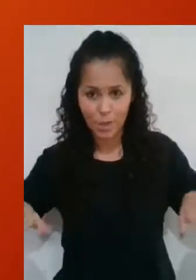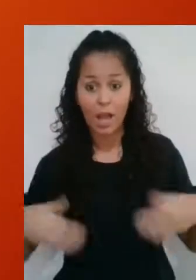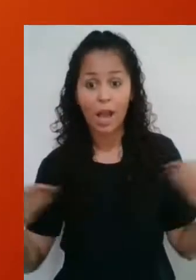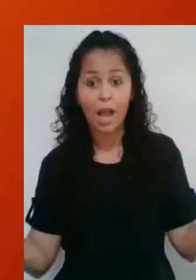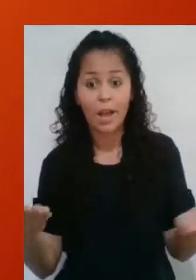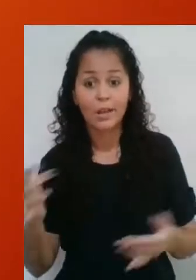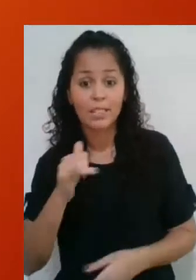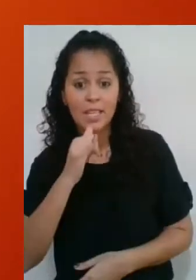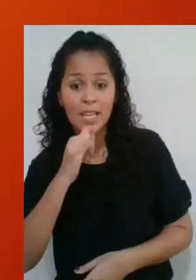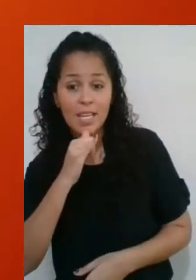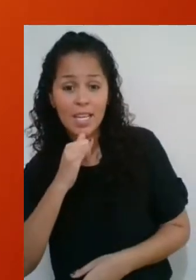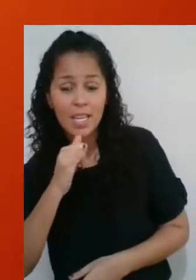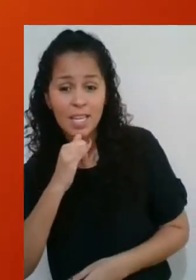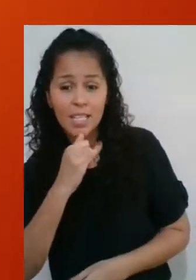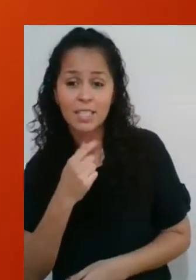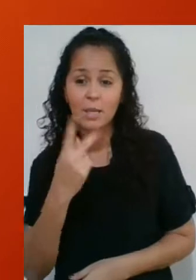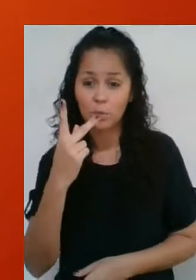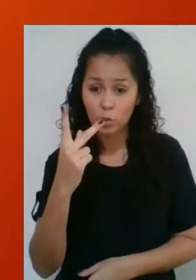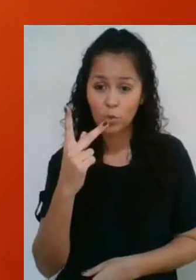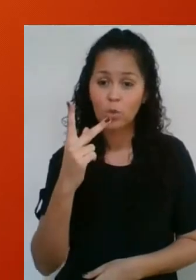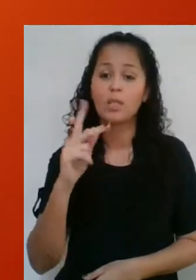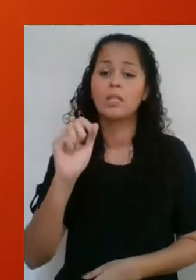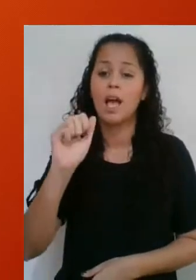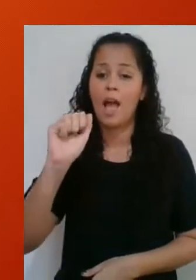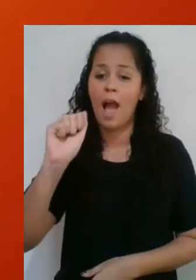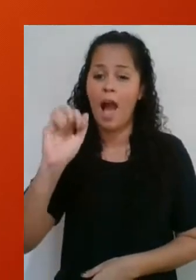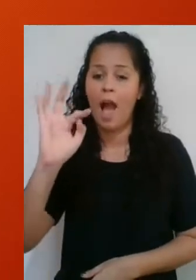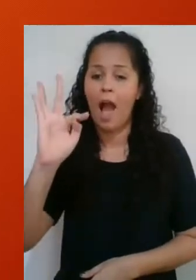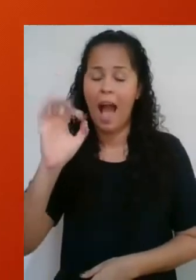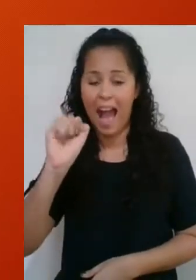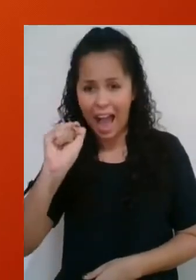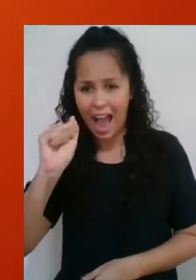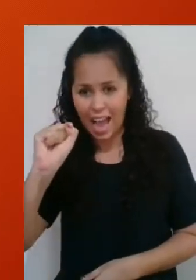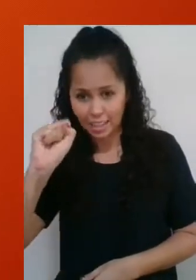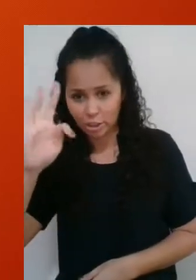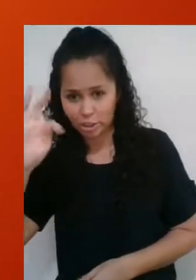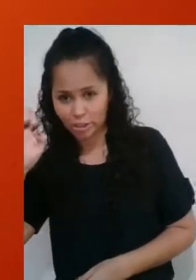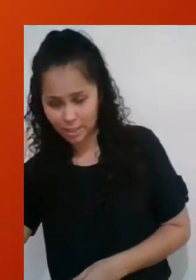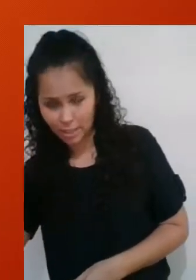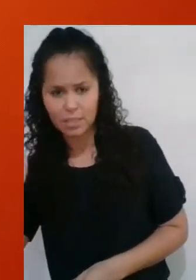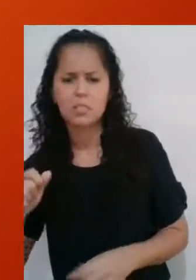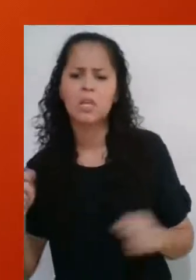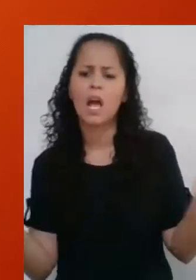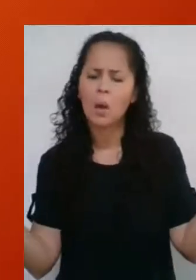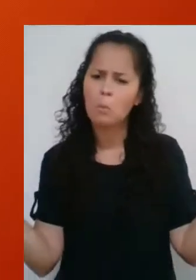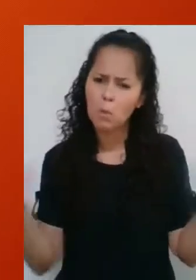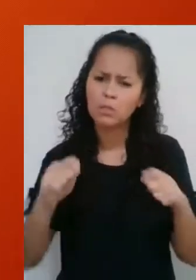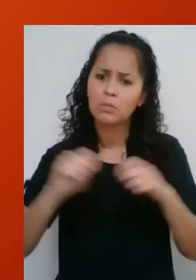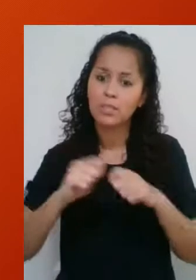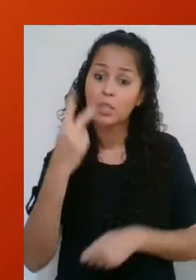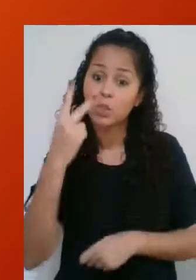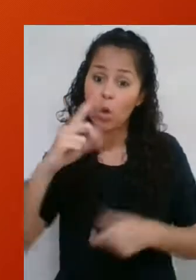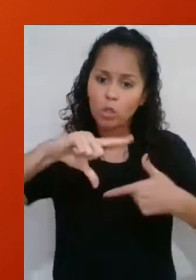Finalmente, vamos para o exemplo do braço articulado formado por duas hastes. O objetivo é calcular a medida H. Para isso, nós